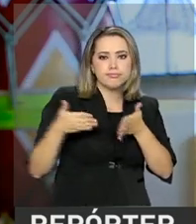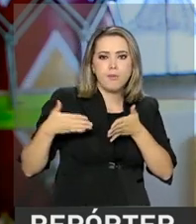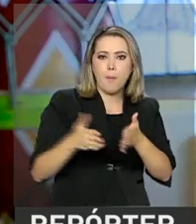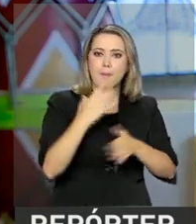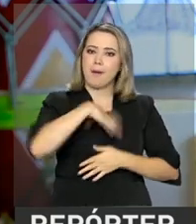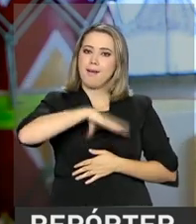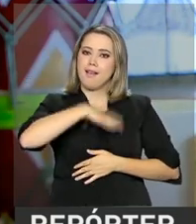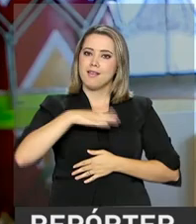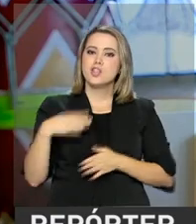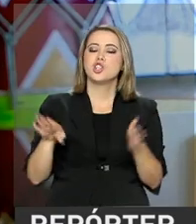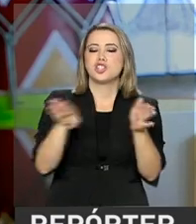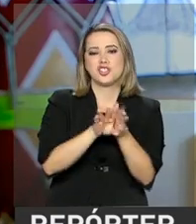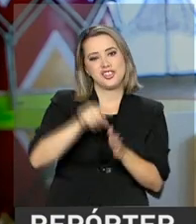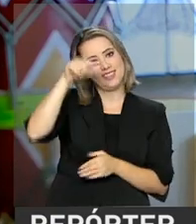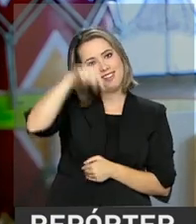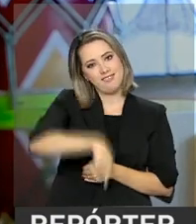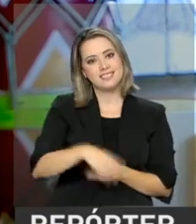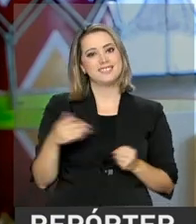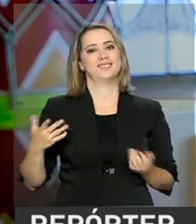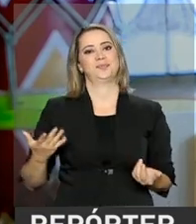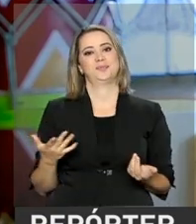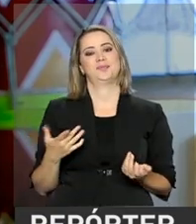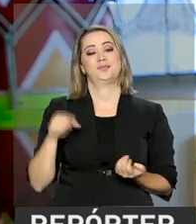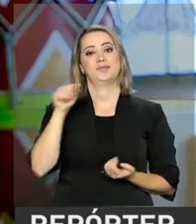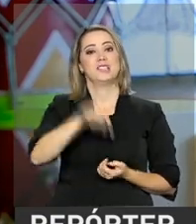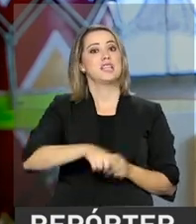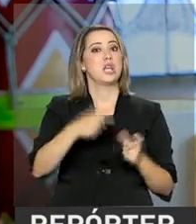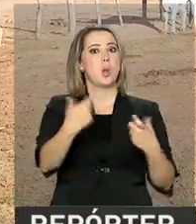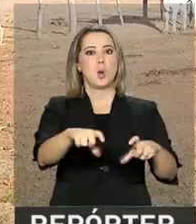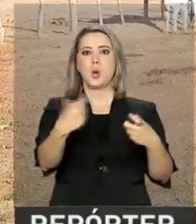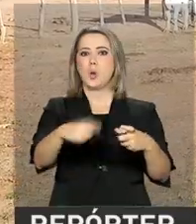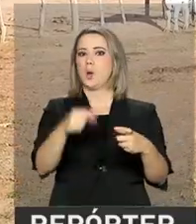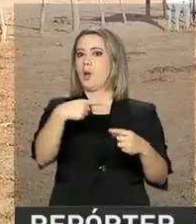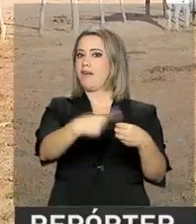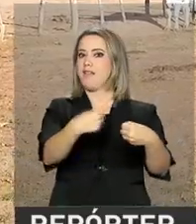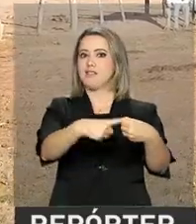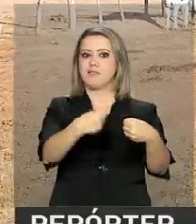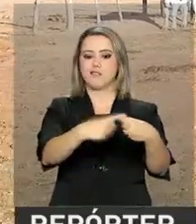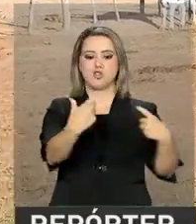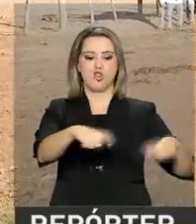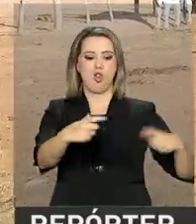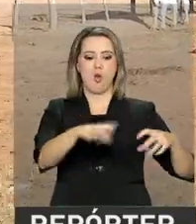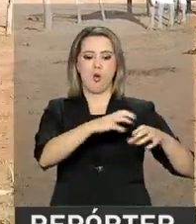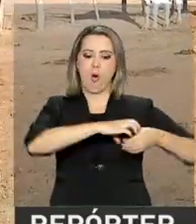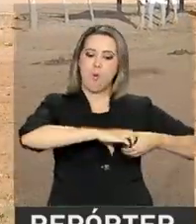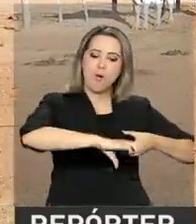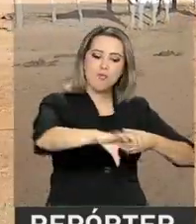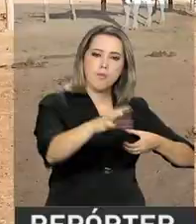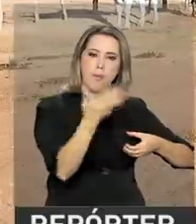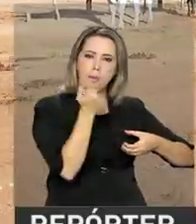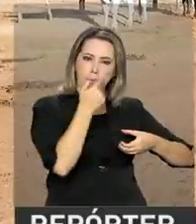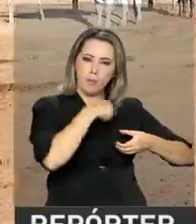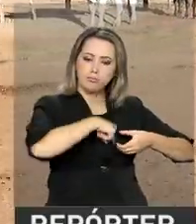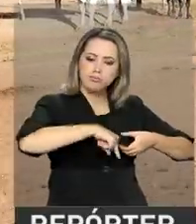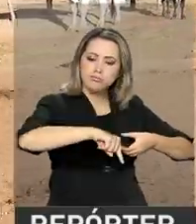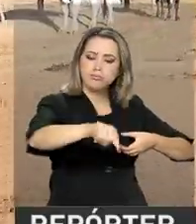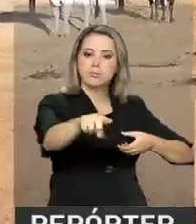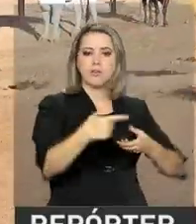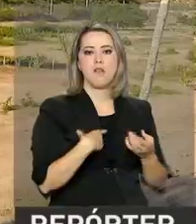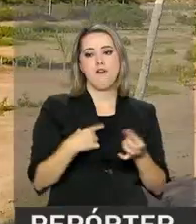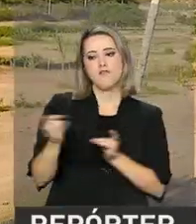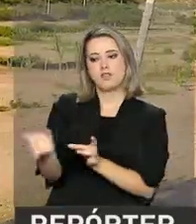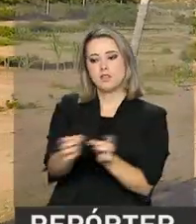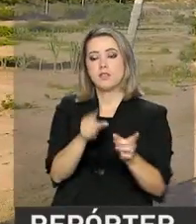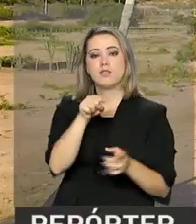vinha terminar aqui em Arco Verde. Que ali no centro da cidade era um grande curral, onde tinha os comércios desses bois,